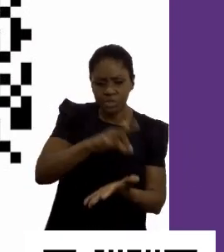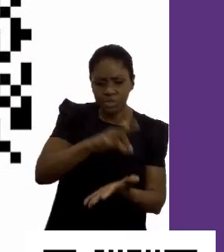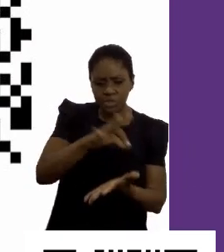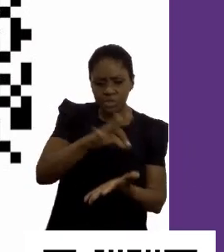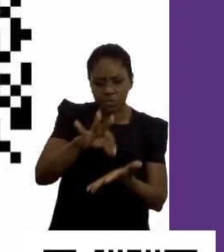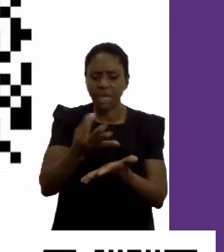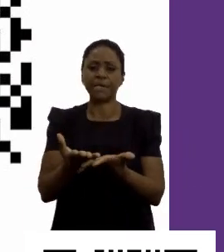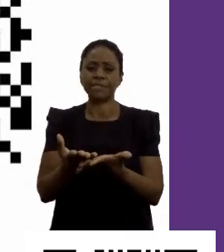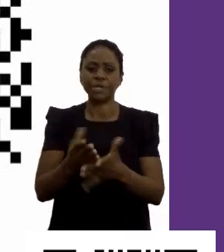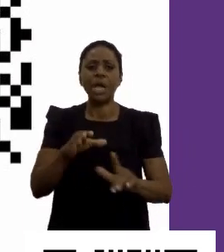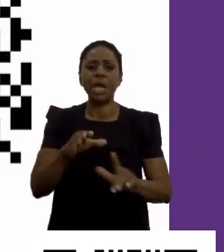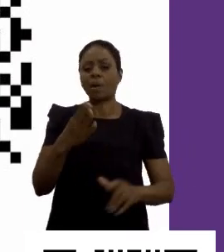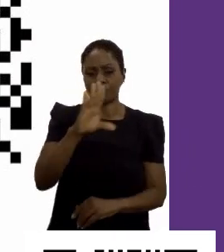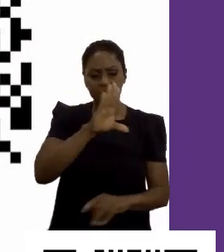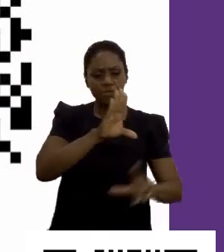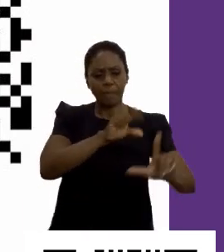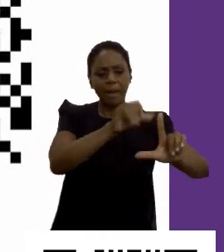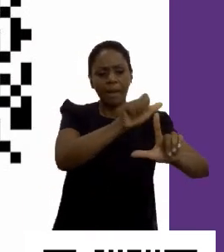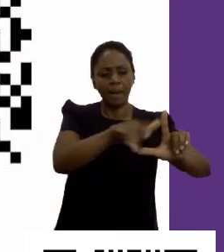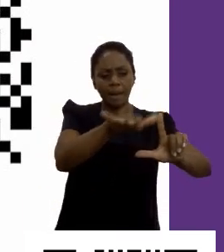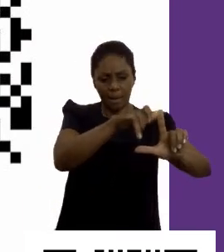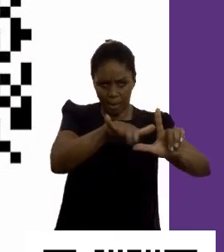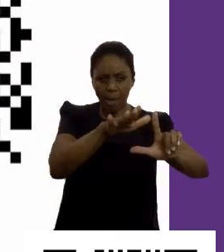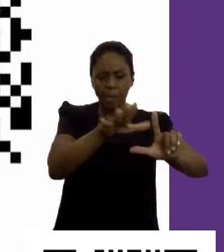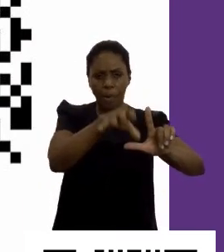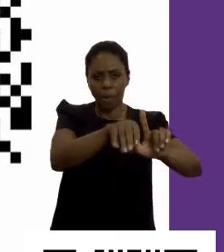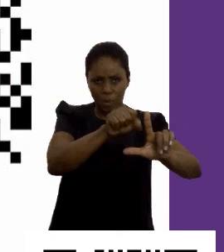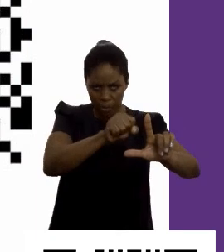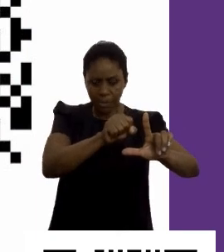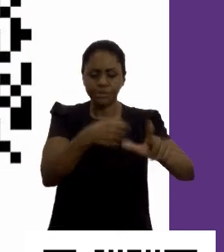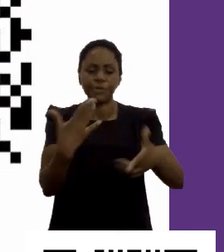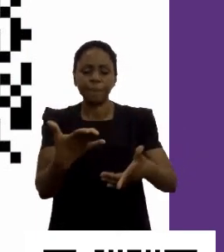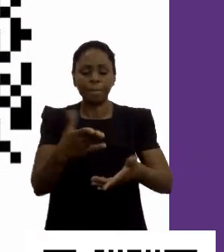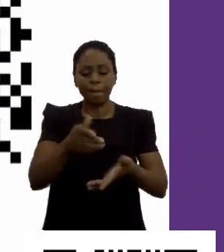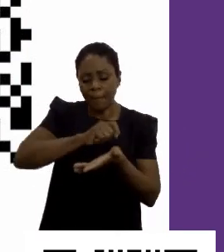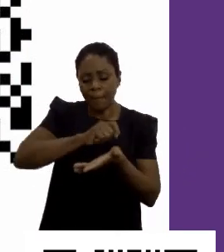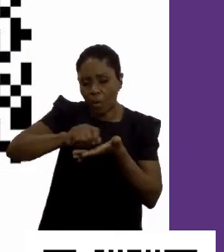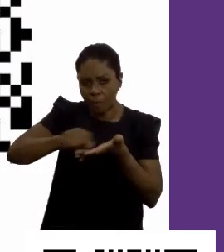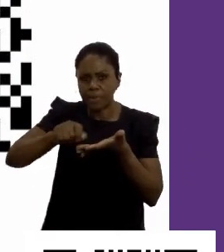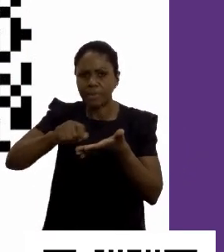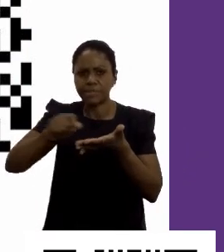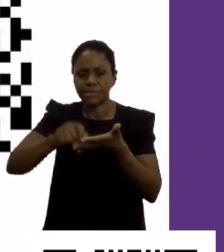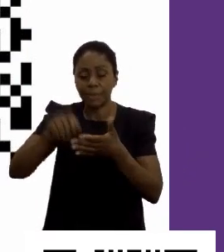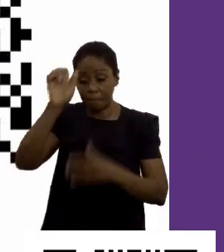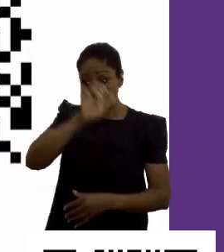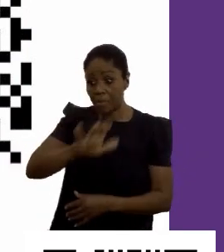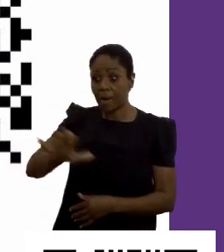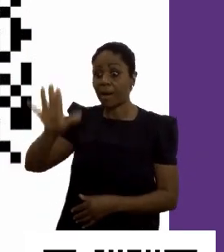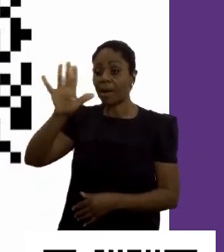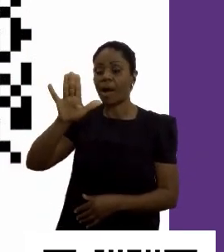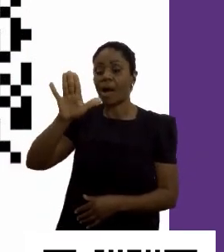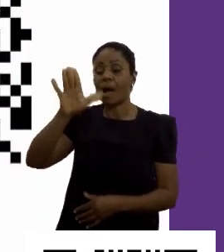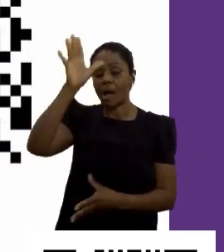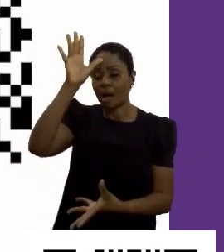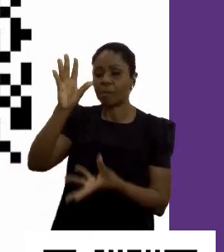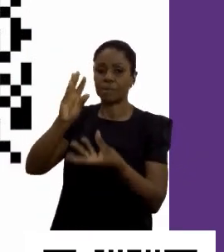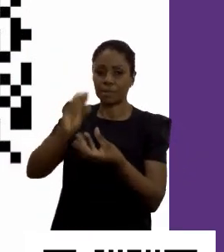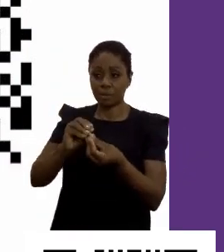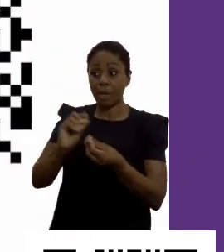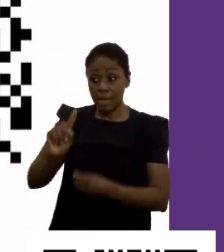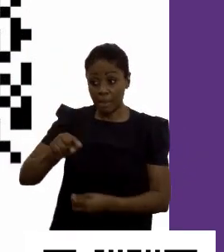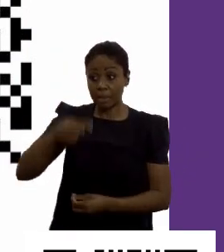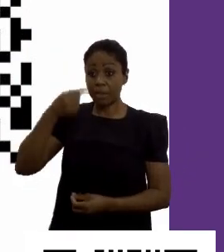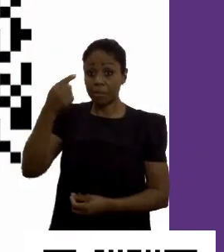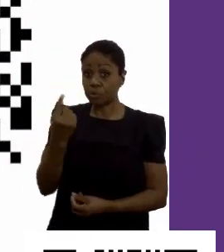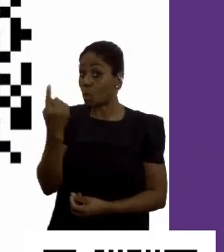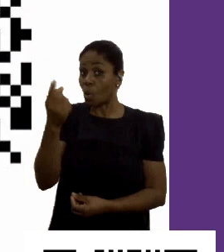mas só tirem a foto aí, peguem o link direitinho. Vocês vão preencher um cadastro, depois vão poder fazer o mapeamento. E aí, uma pessoa vai acionar vocês depois para